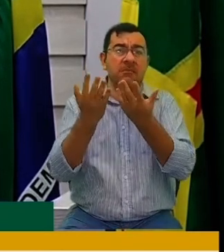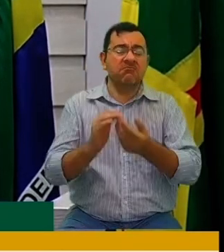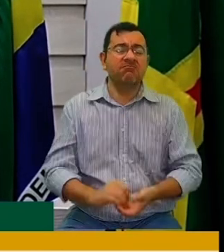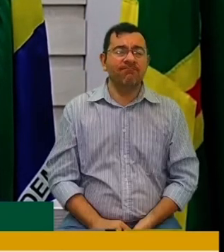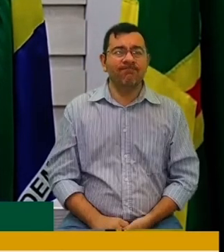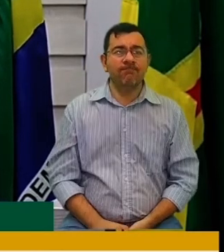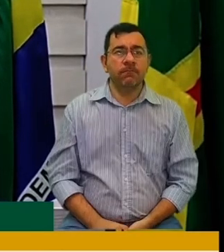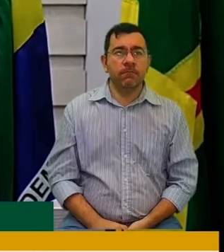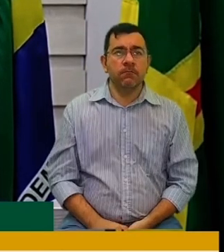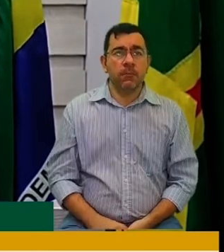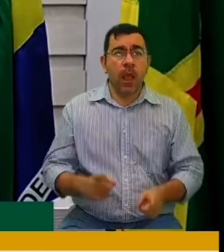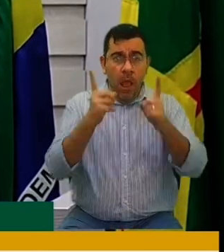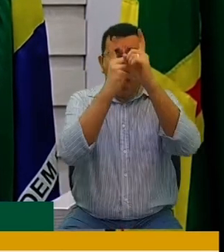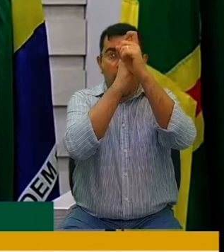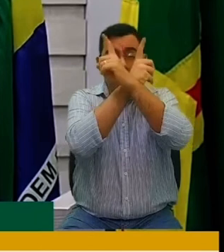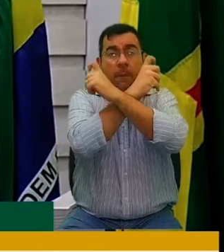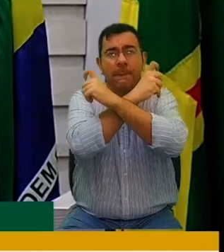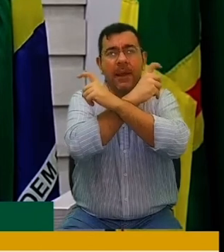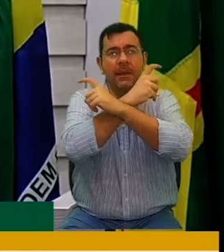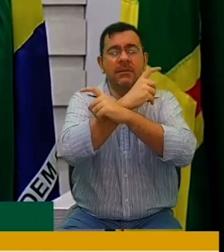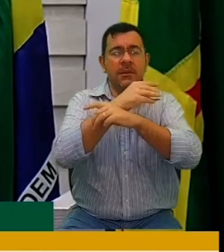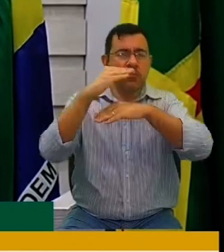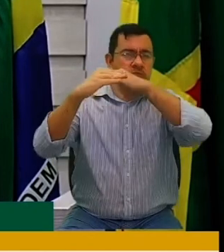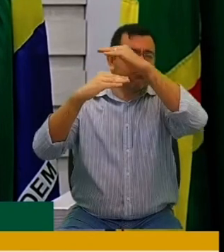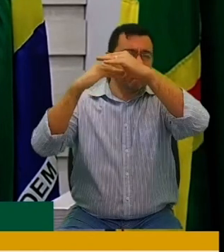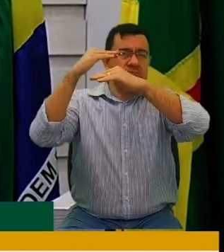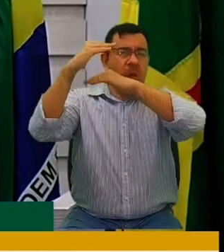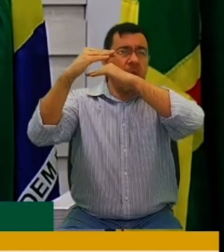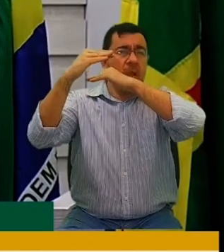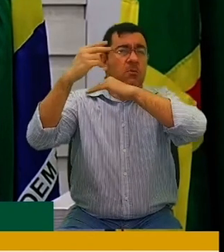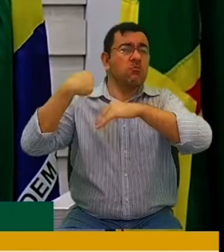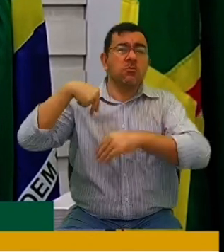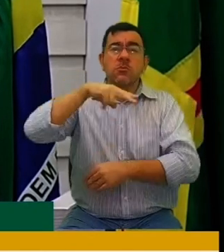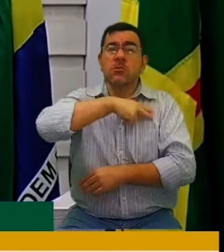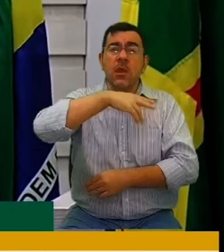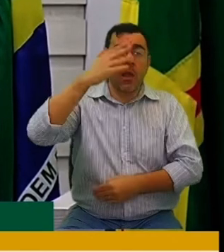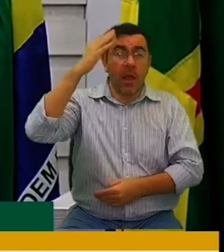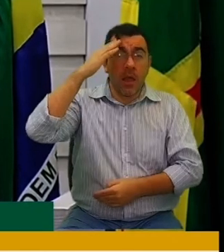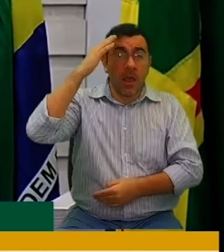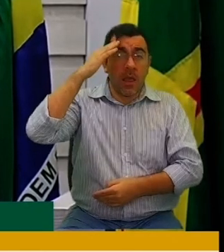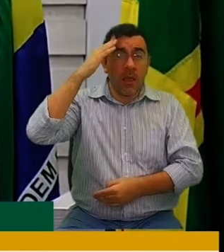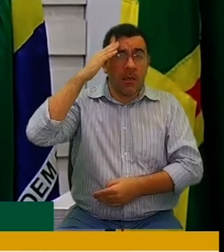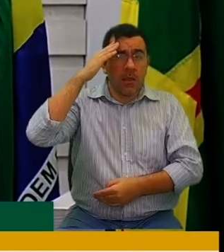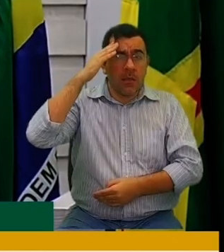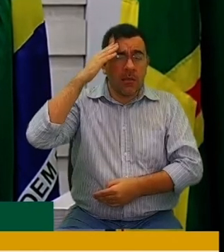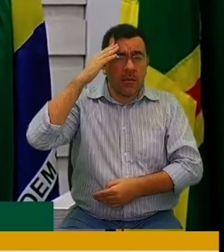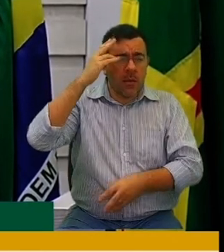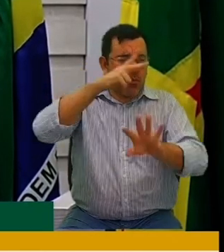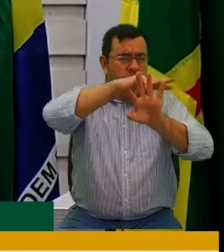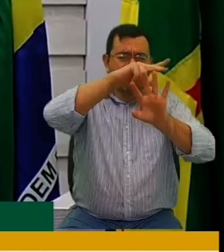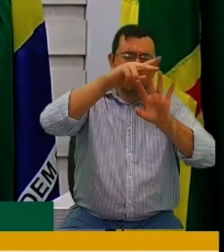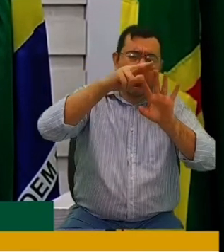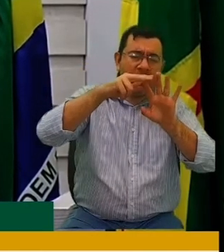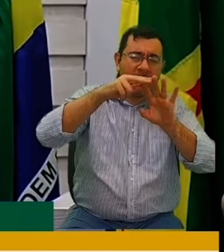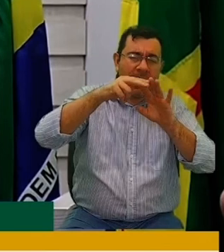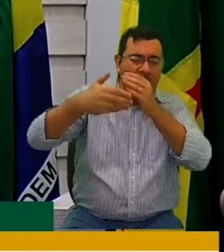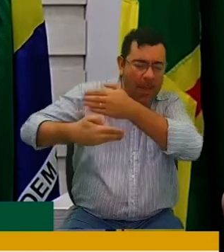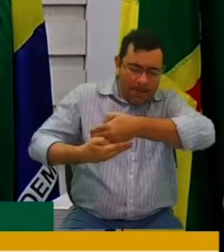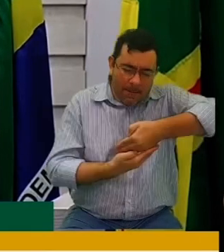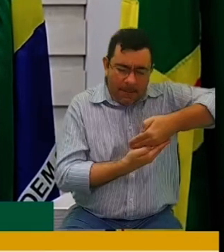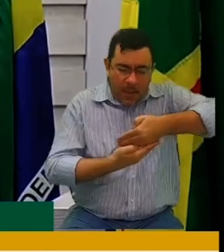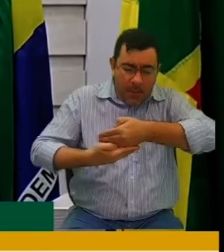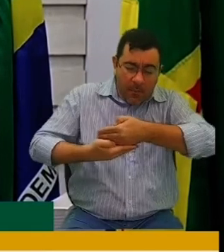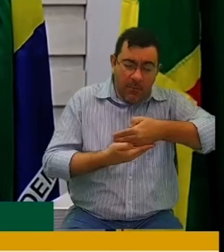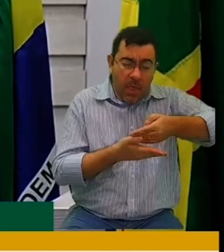crescendo muito. Sabemos que muitas crianças vêm ao mundo desprovidas de meios sociais. Então,